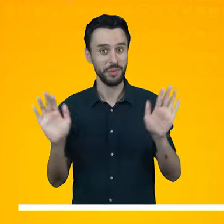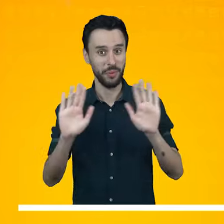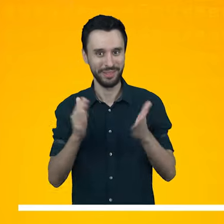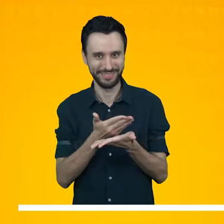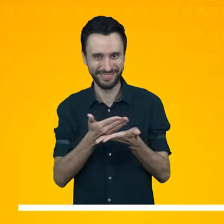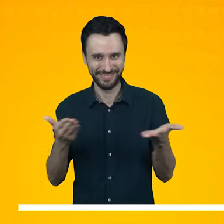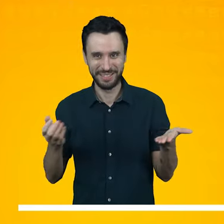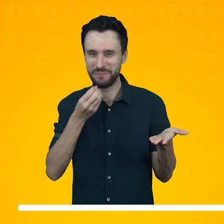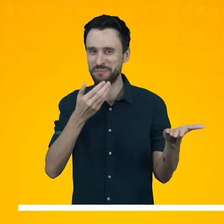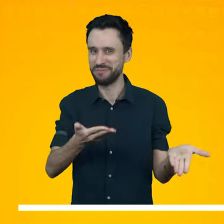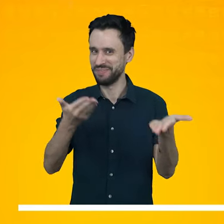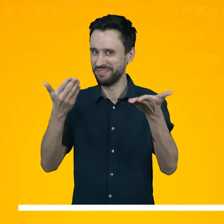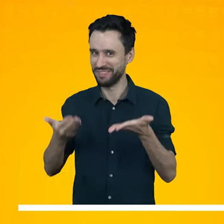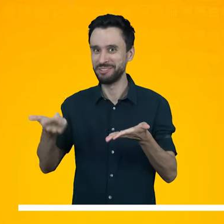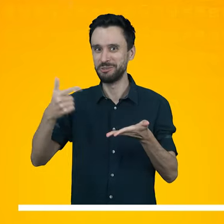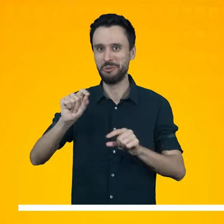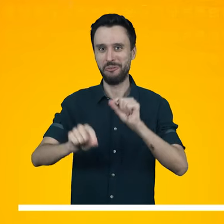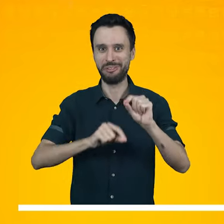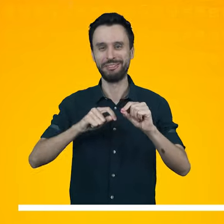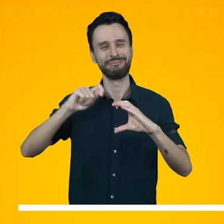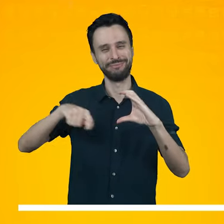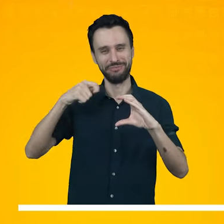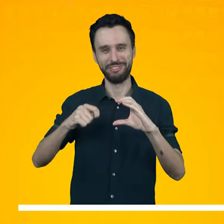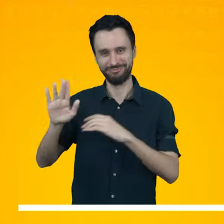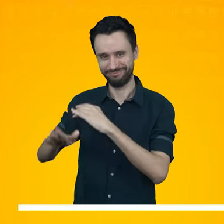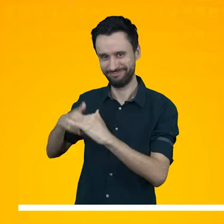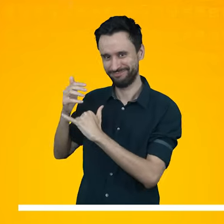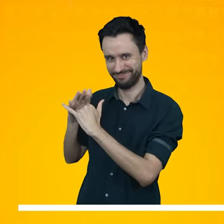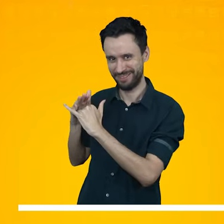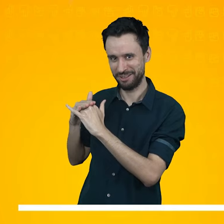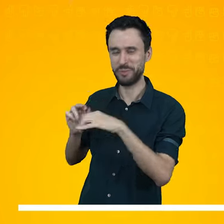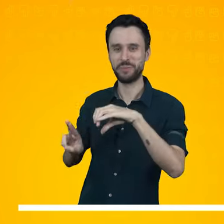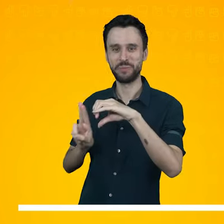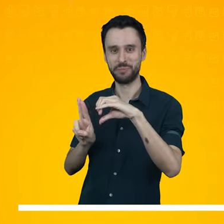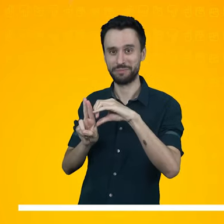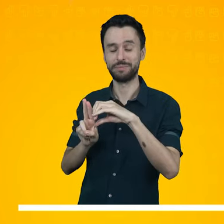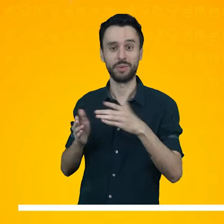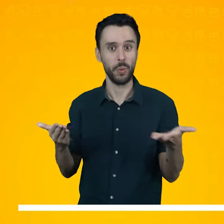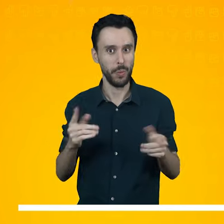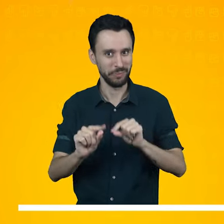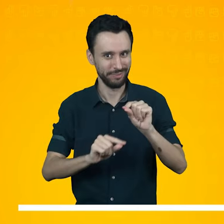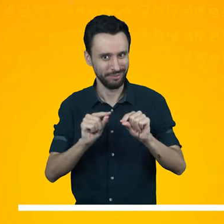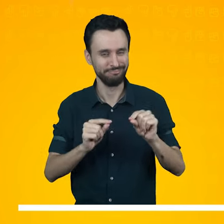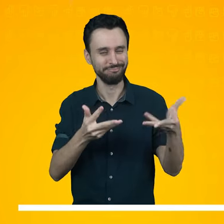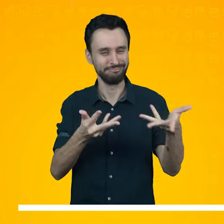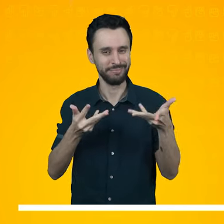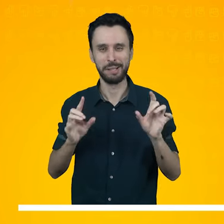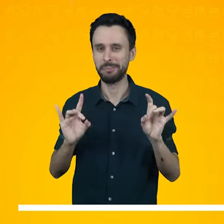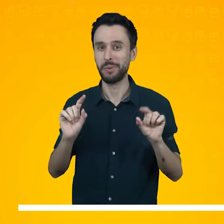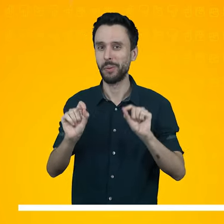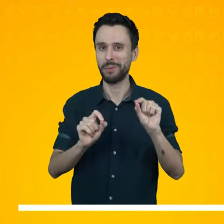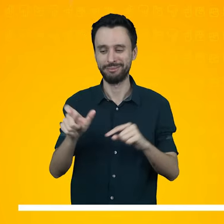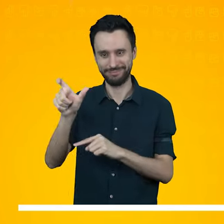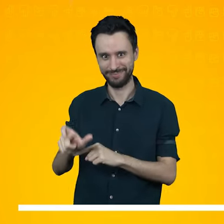Olá, pessoal! Bem-vindos a mais um vídeo aqui do canal da Uníntese. Hoje nós temos uma convidada muito especial, nós